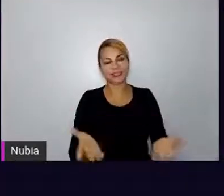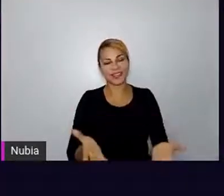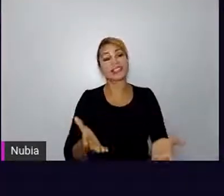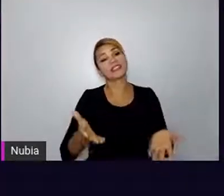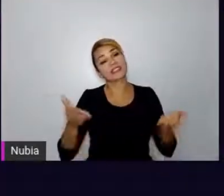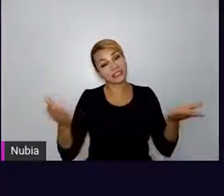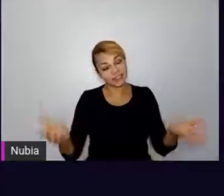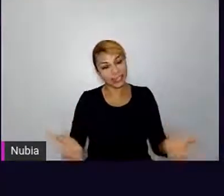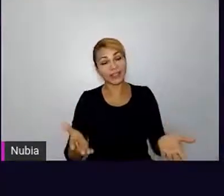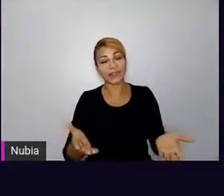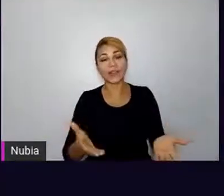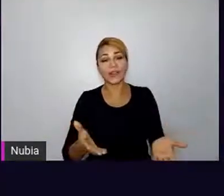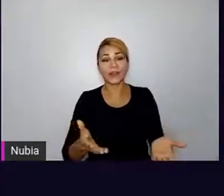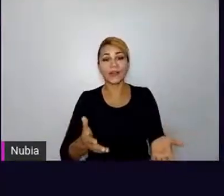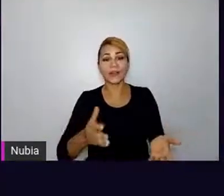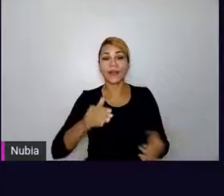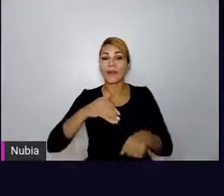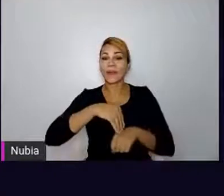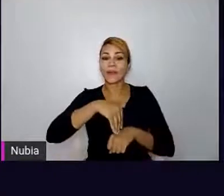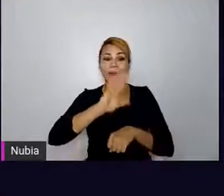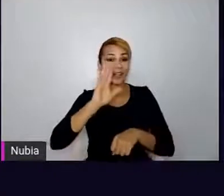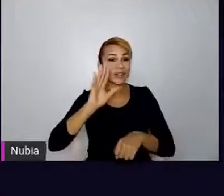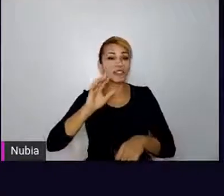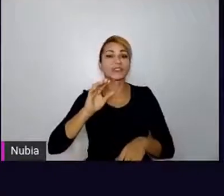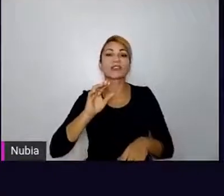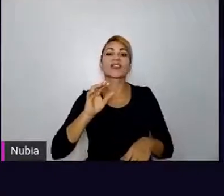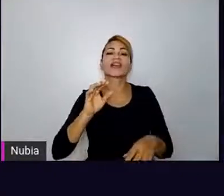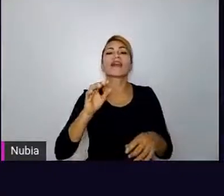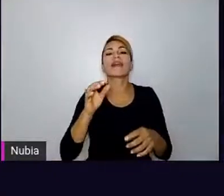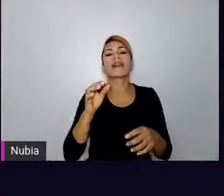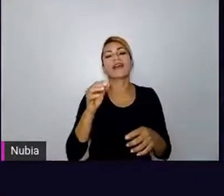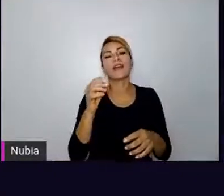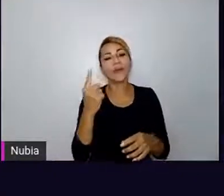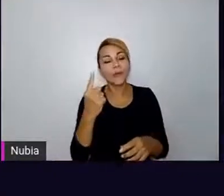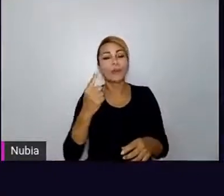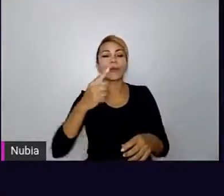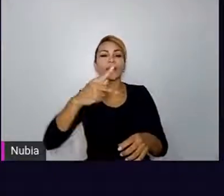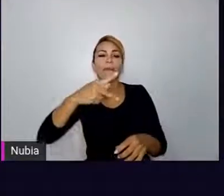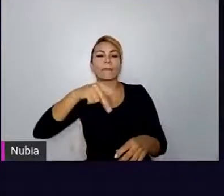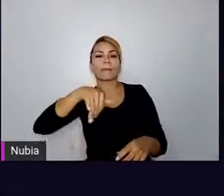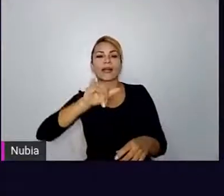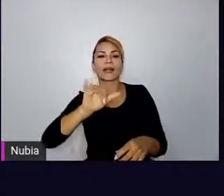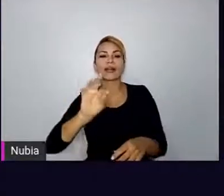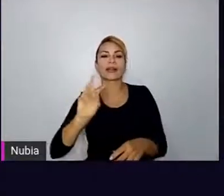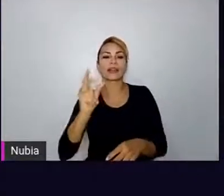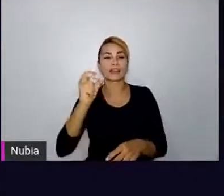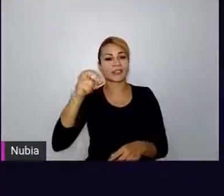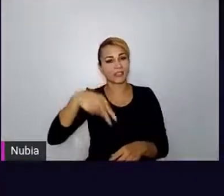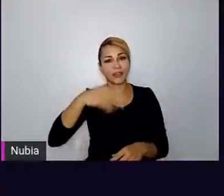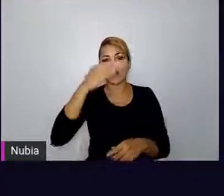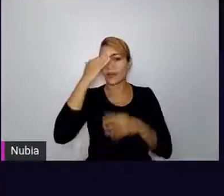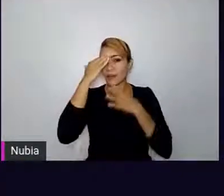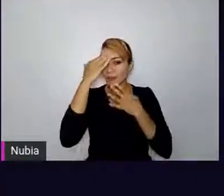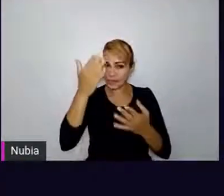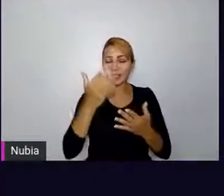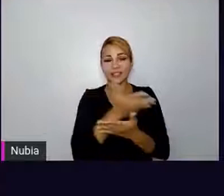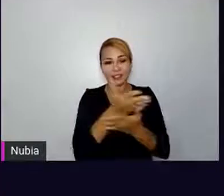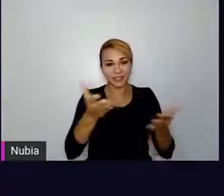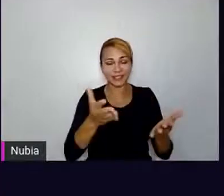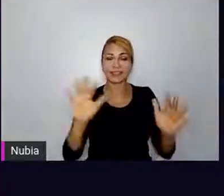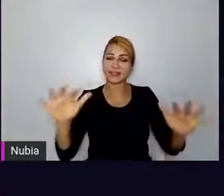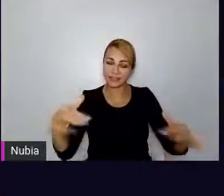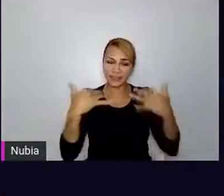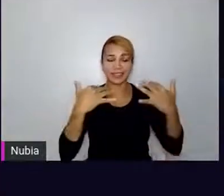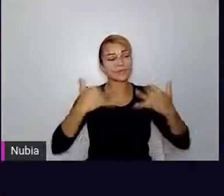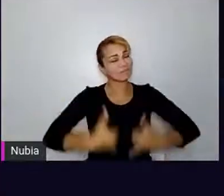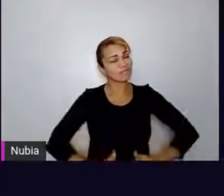ao fim de mais uma Python Brasil. Obrigada a todo mundo que resolveu cestar comigo hoje. Eu estou muito honrada